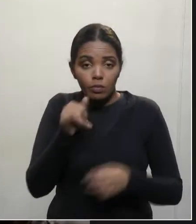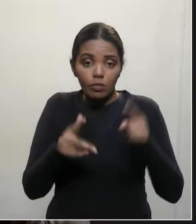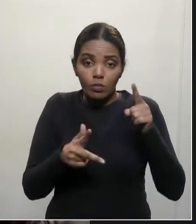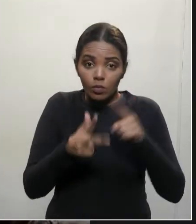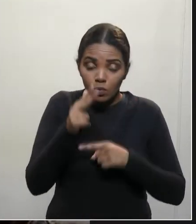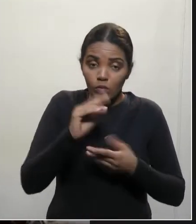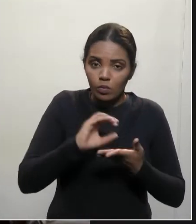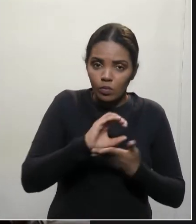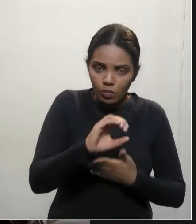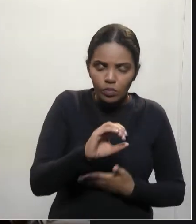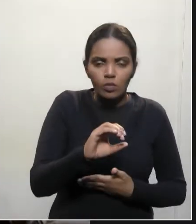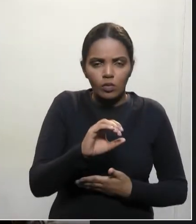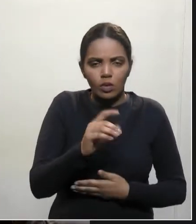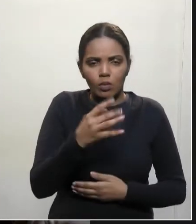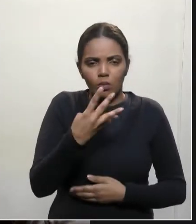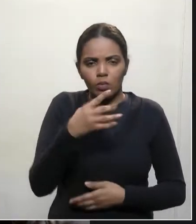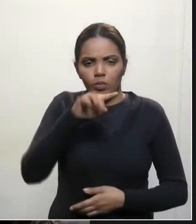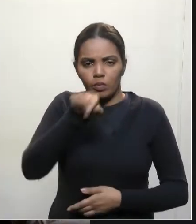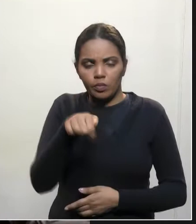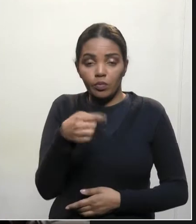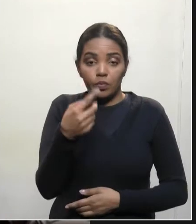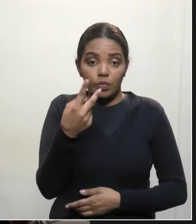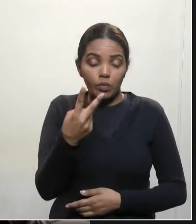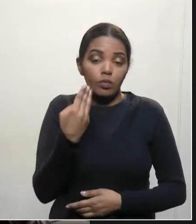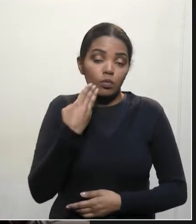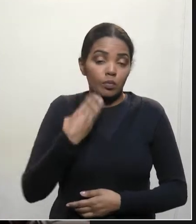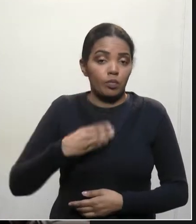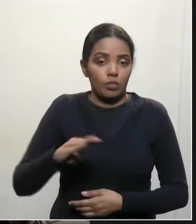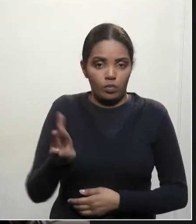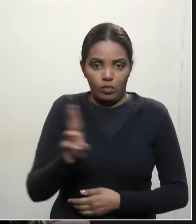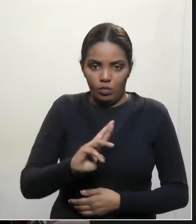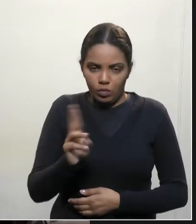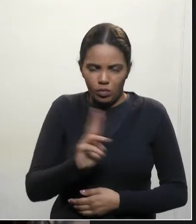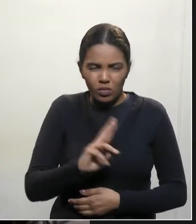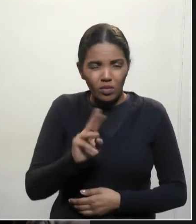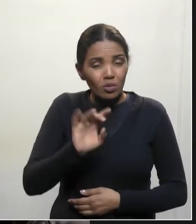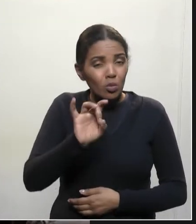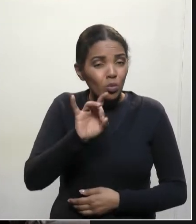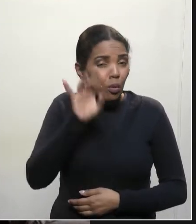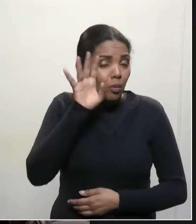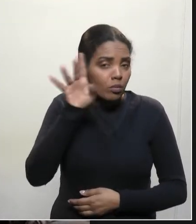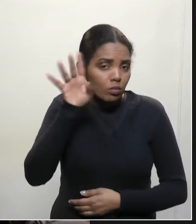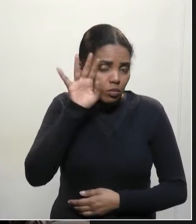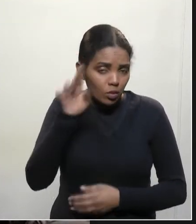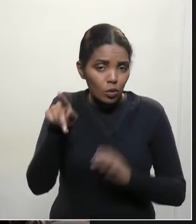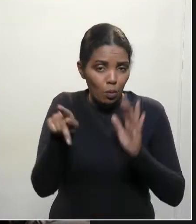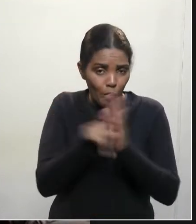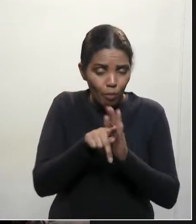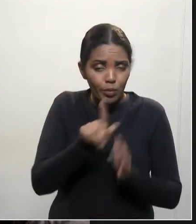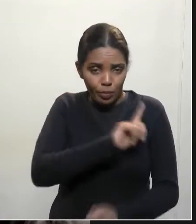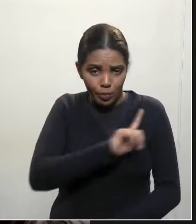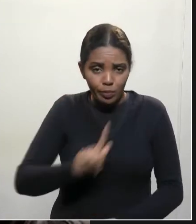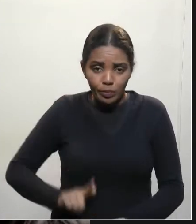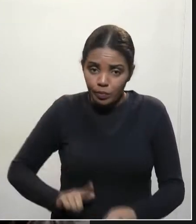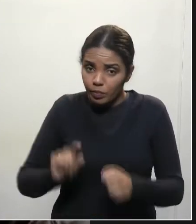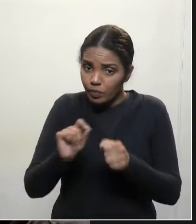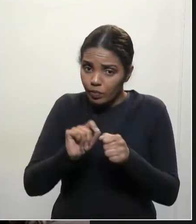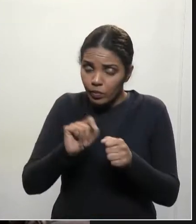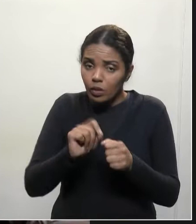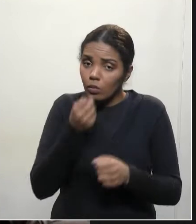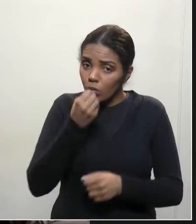que é uma previsão que o governo fez para 2021, é bom lembrar que essa previsão ainda tem que ser